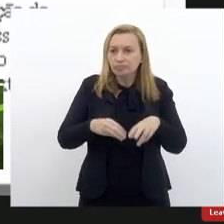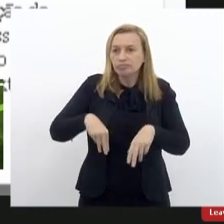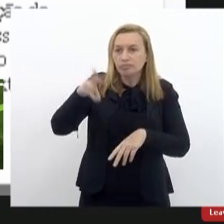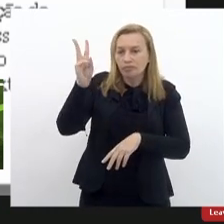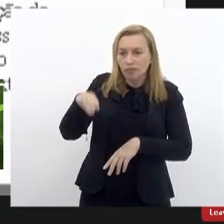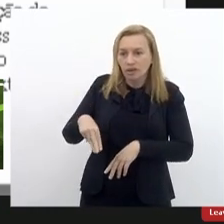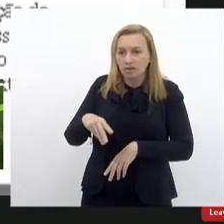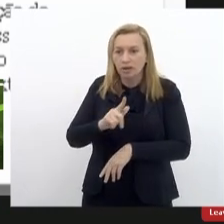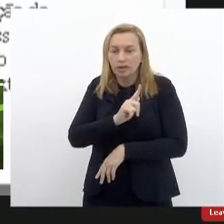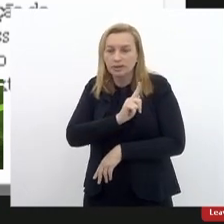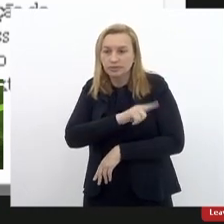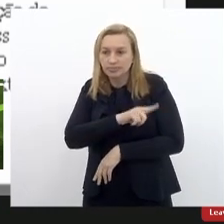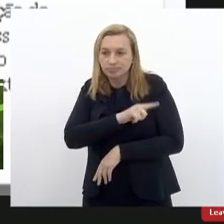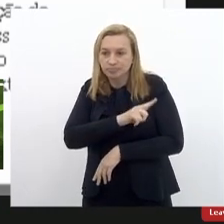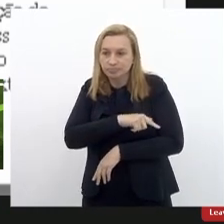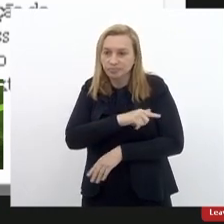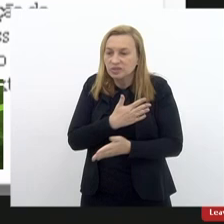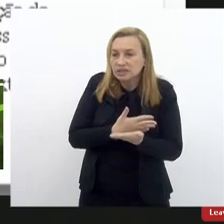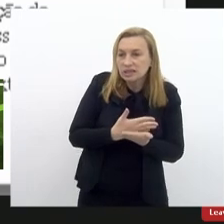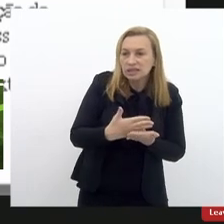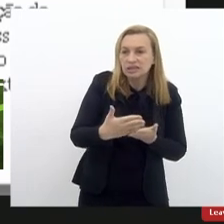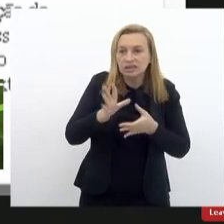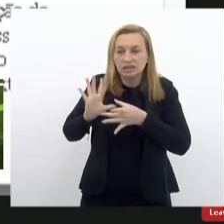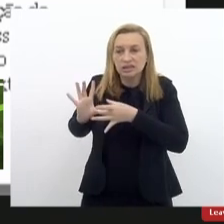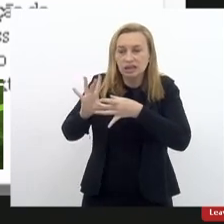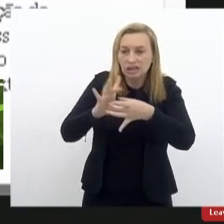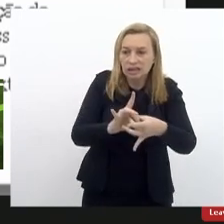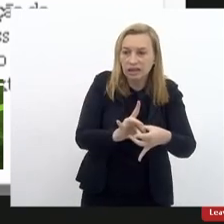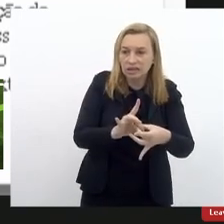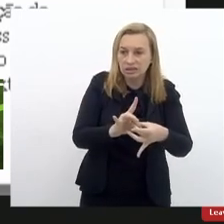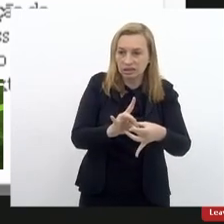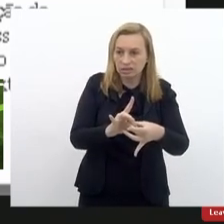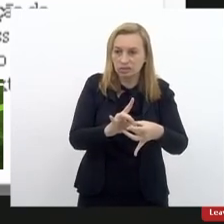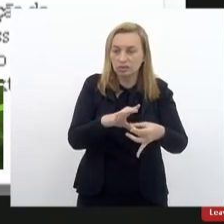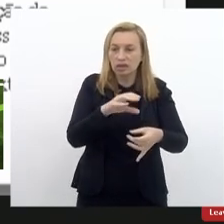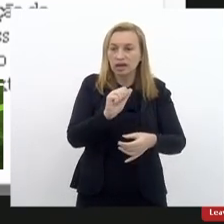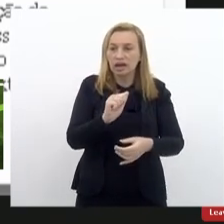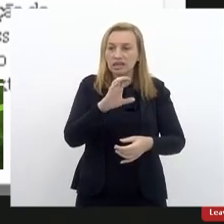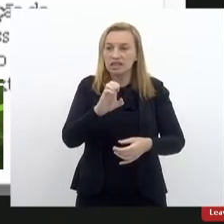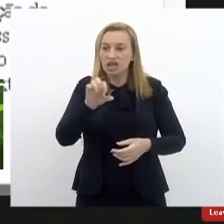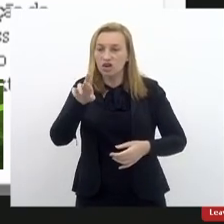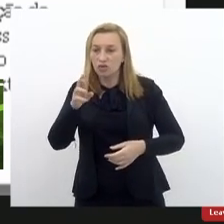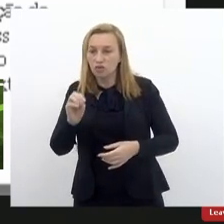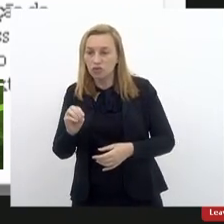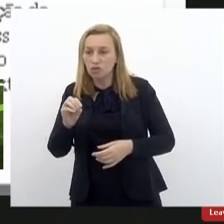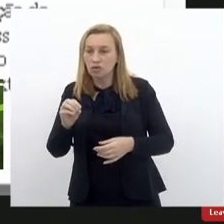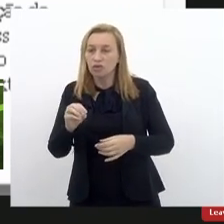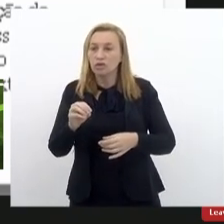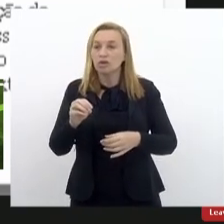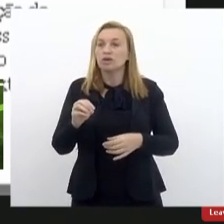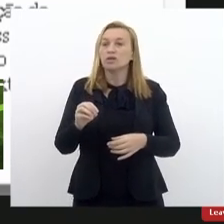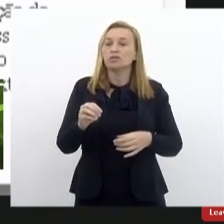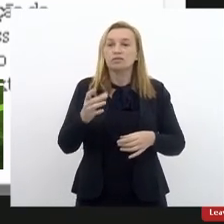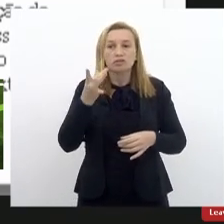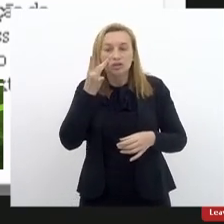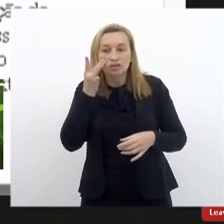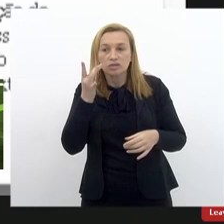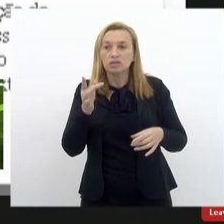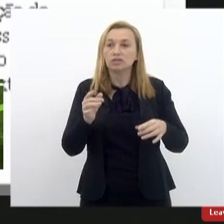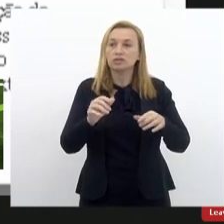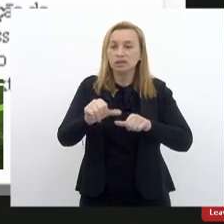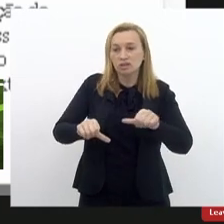gestão, iniciamos a migração do acervo físico para o acervo digital, implementamos